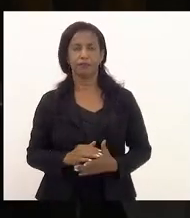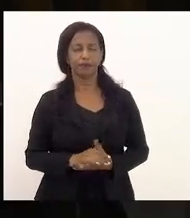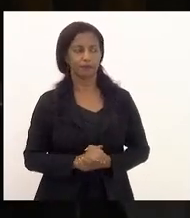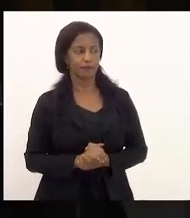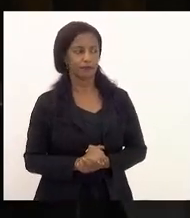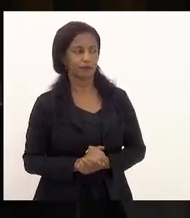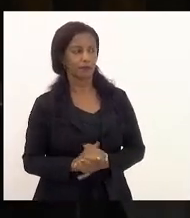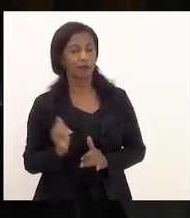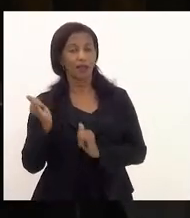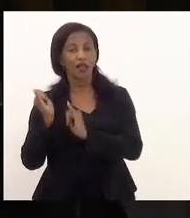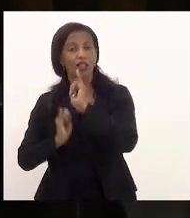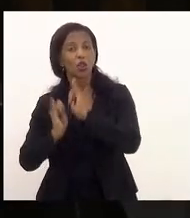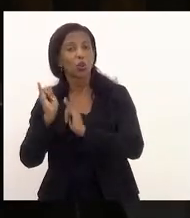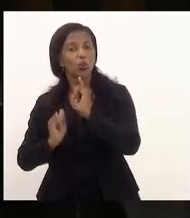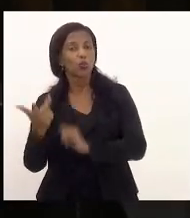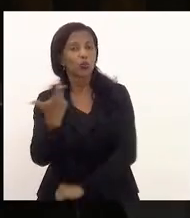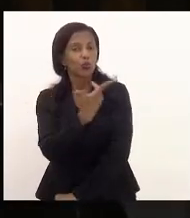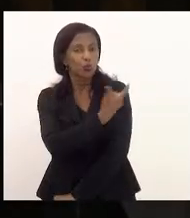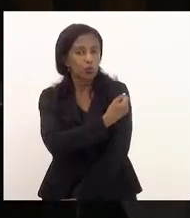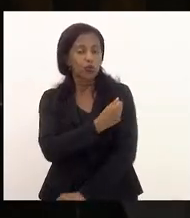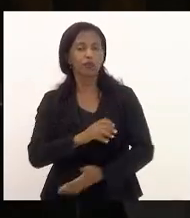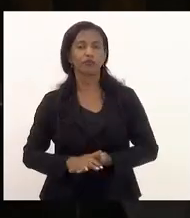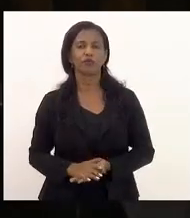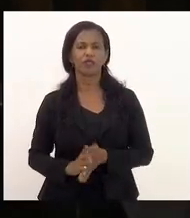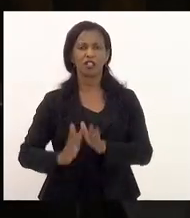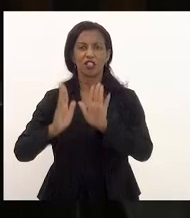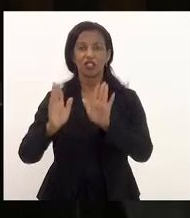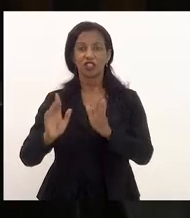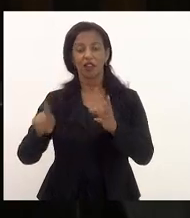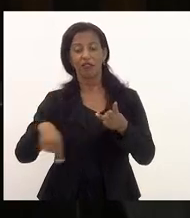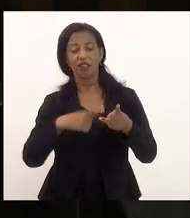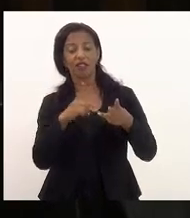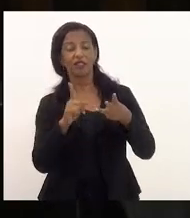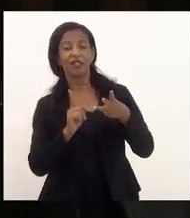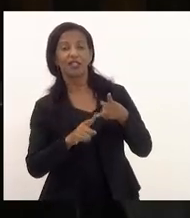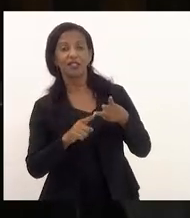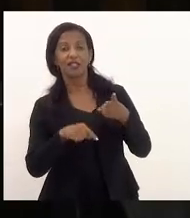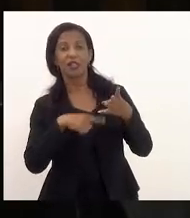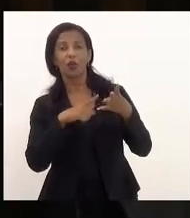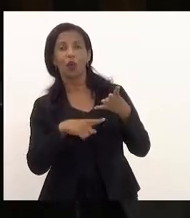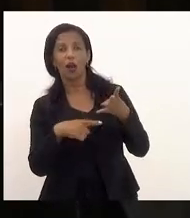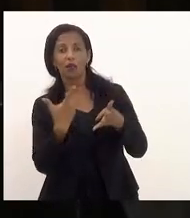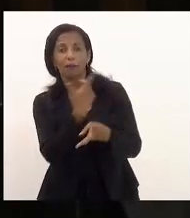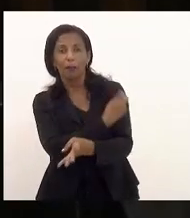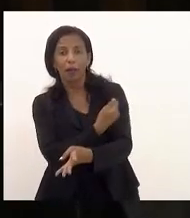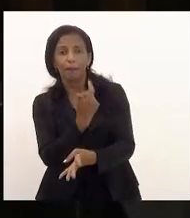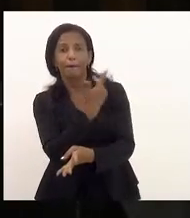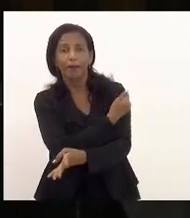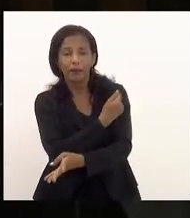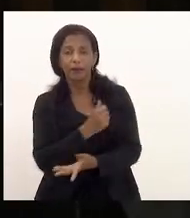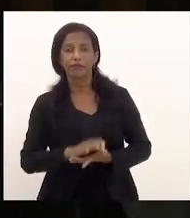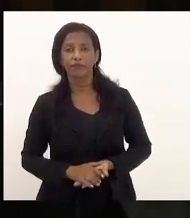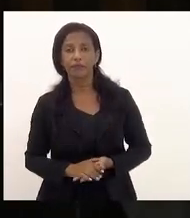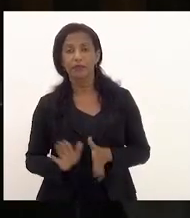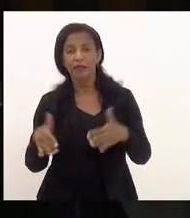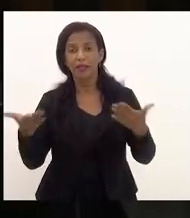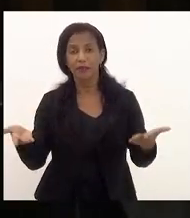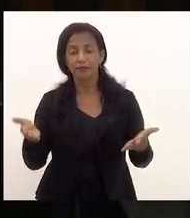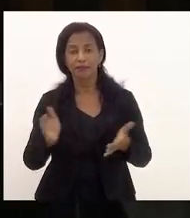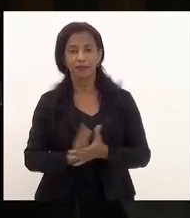A indústria da vacina já fala em terceira, quarta dose. E aí,